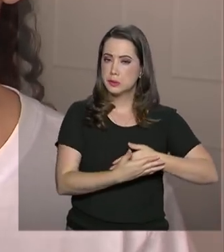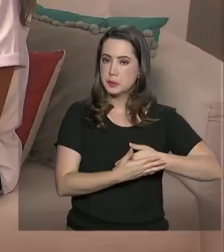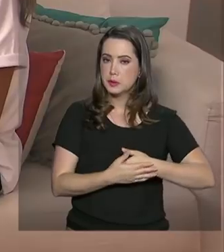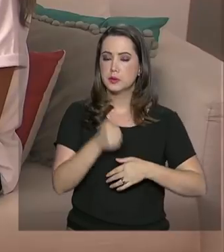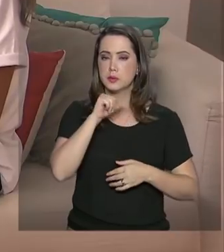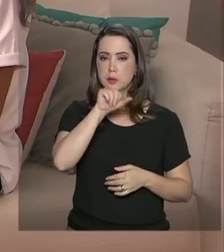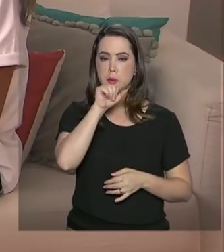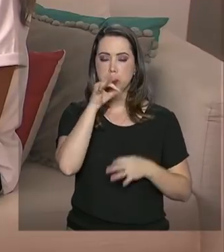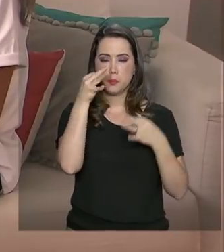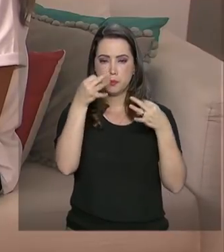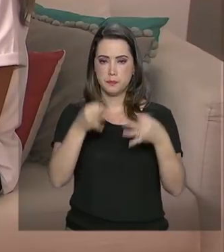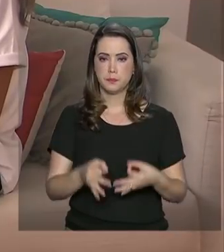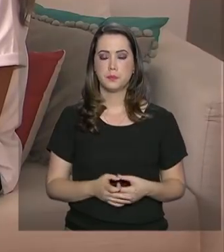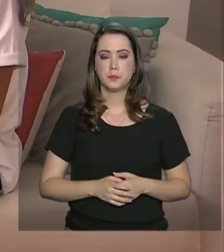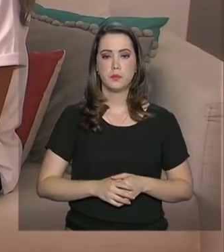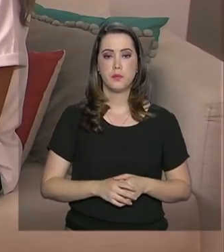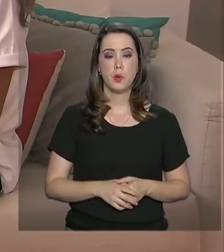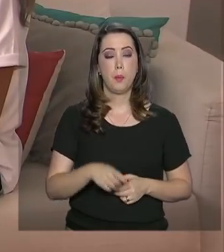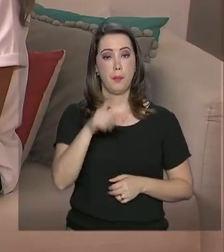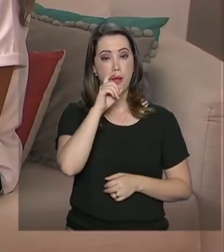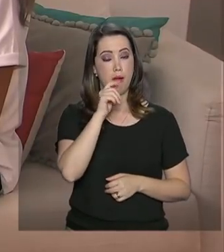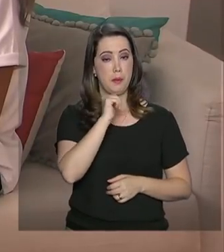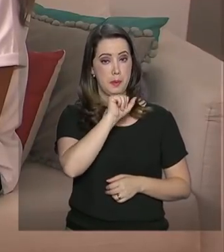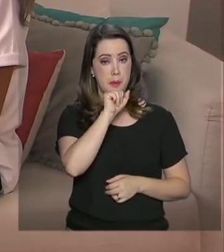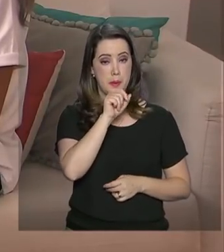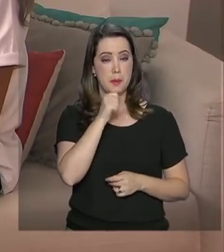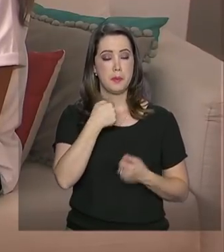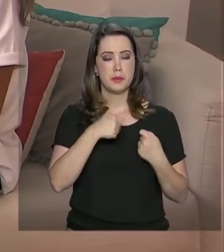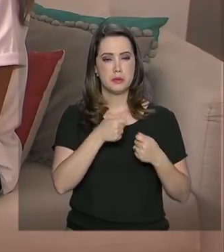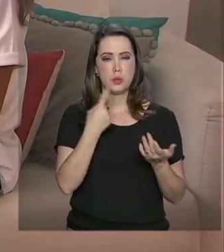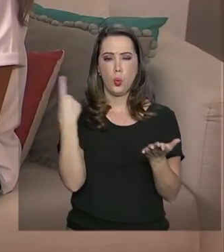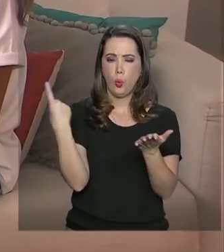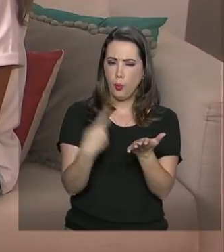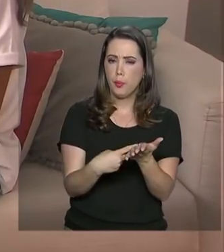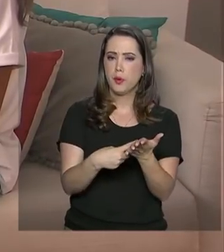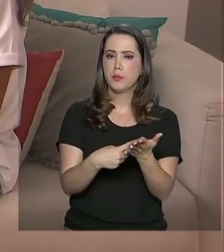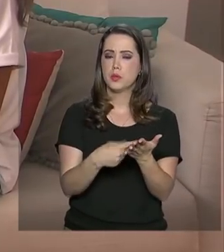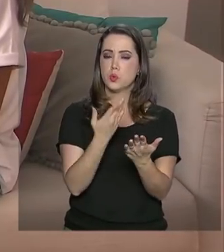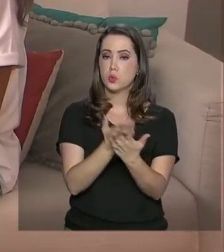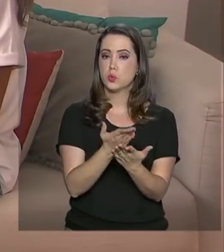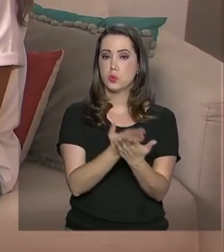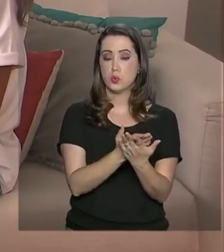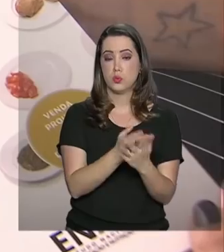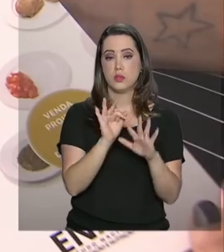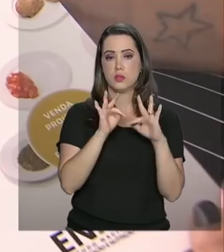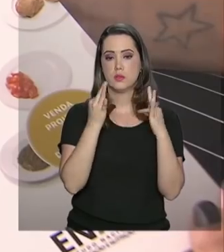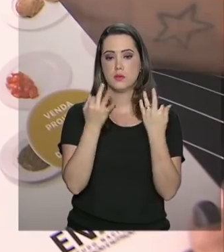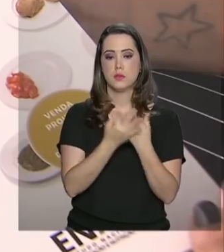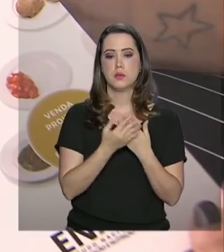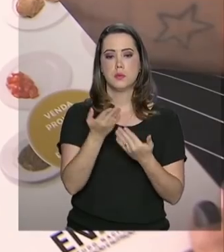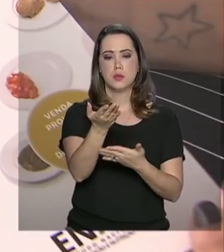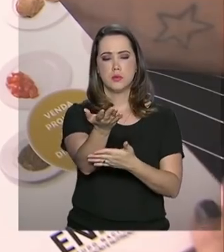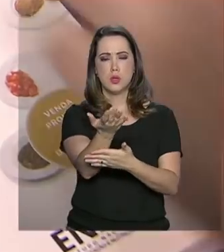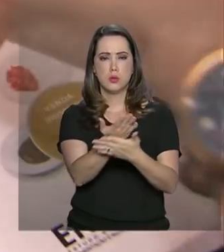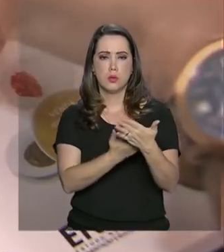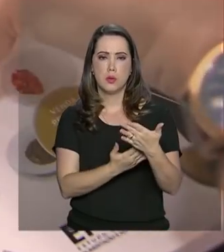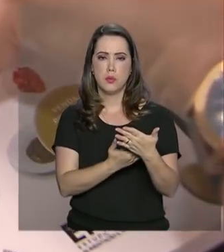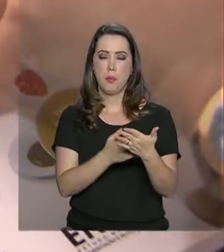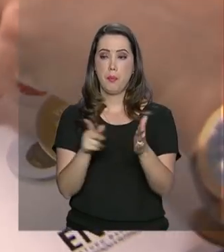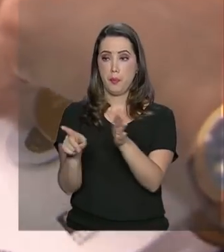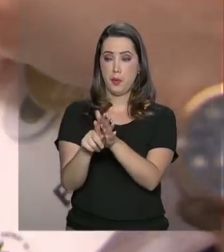corretos. Os pais precisam assinar um termo de adesão ao estudo. As famílias que participam do projeto recebem dados